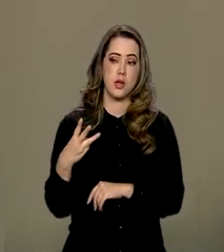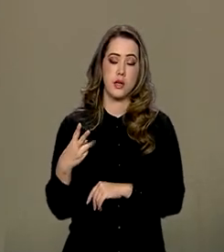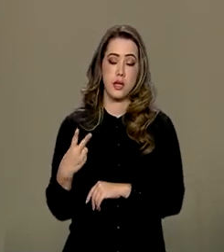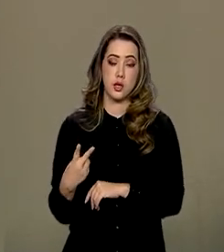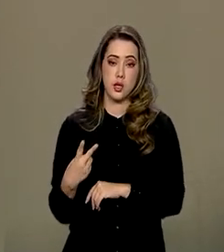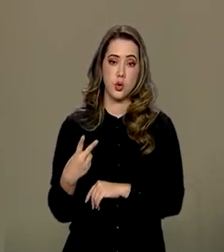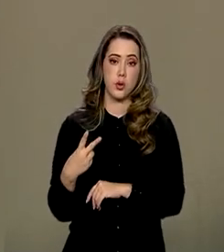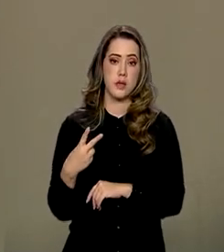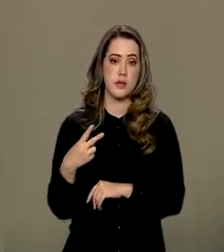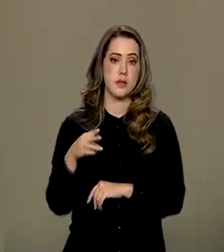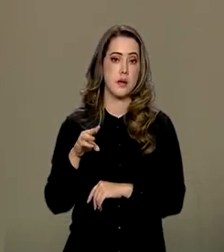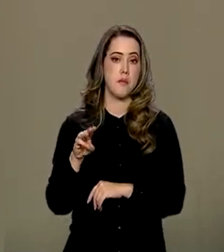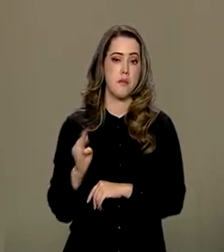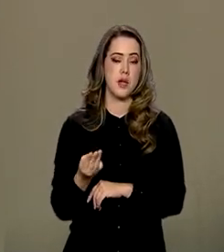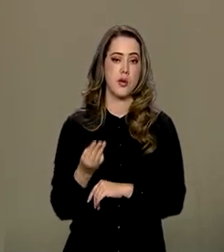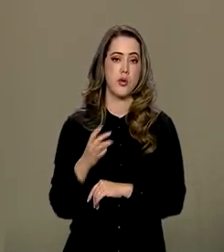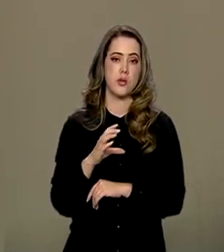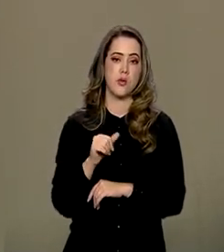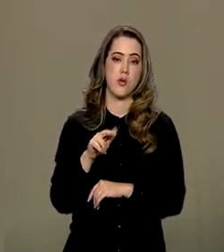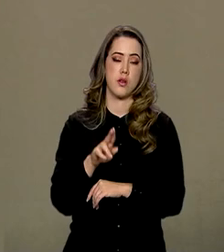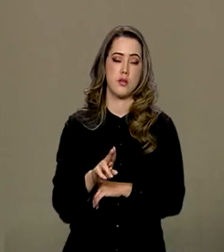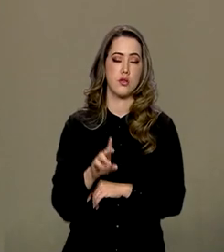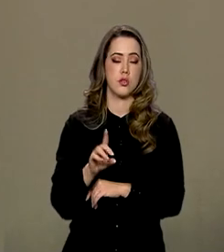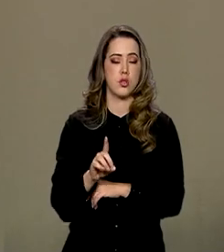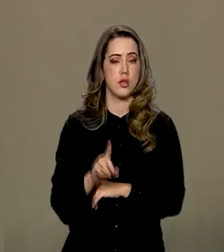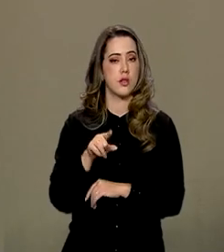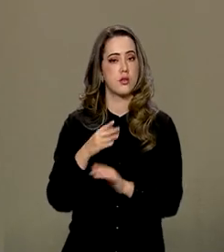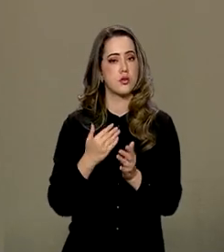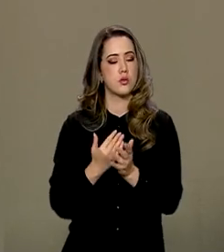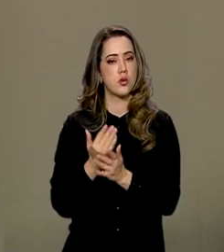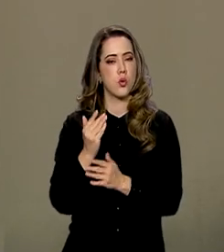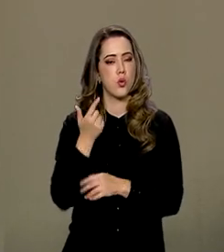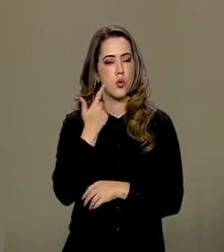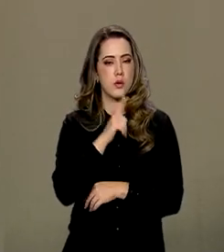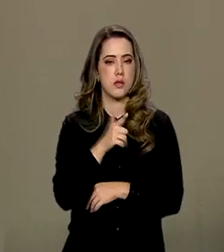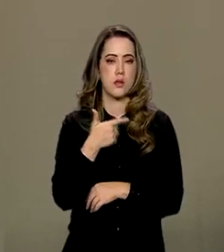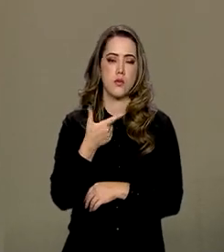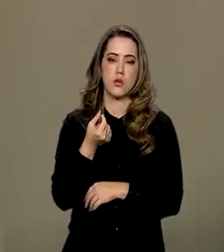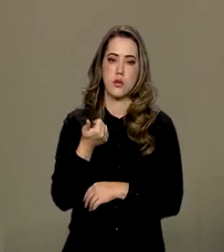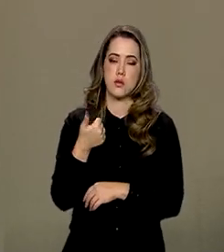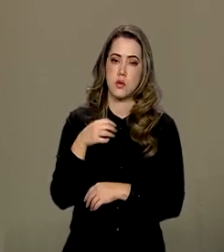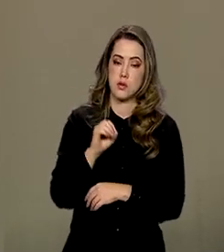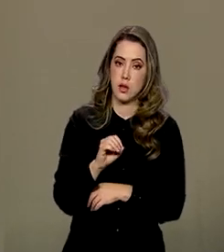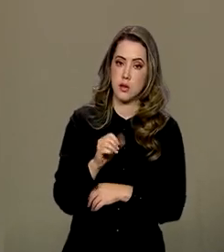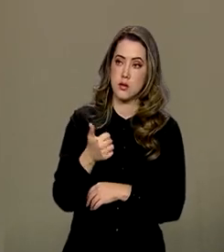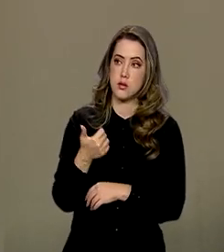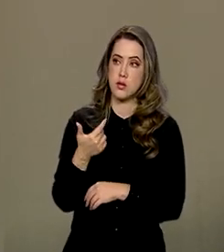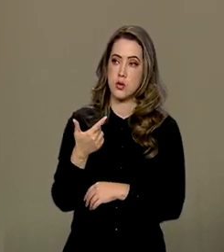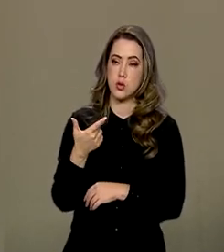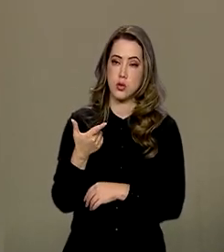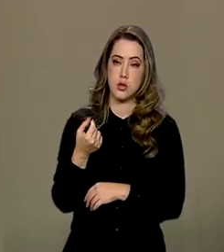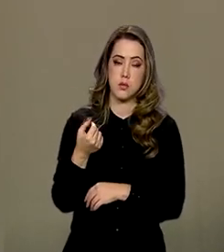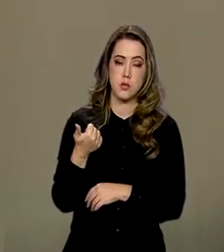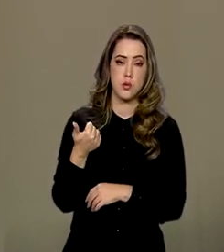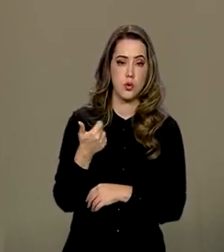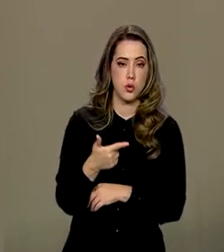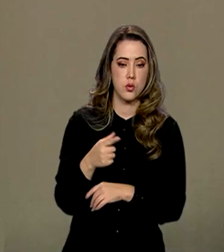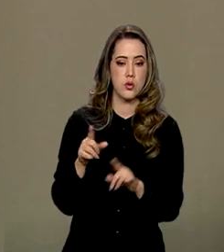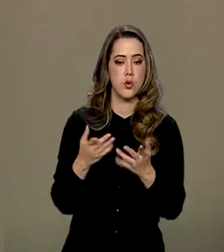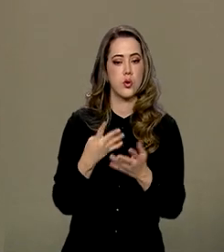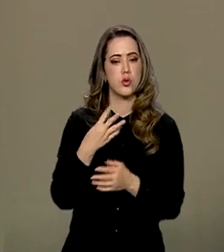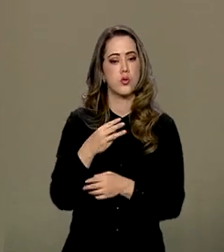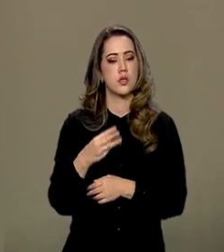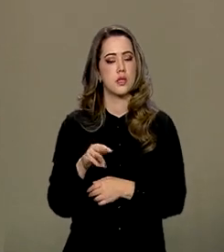saldo do Caged lá em 2010, 2012. Hoje, nós estamos com 43 milhões e uns